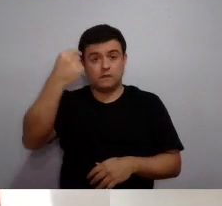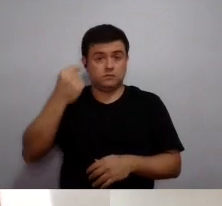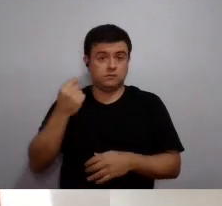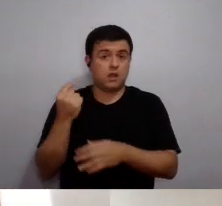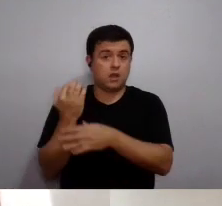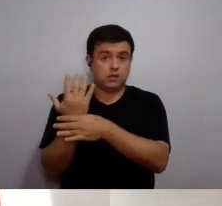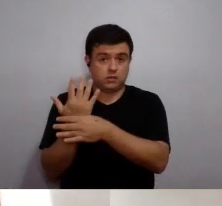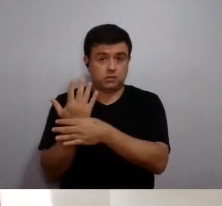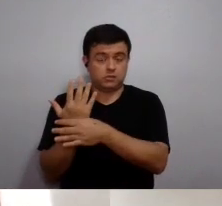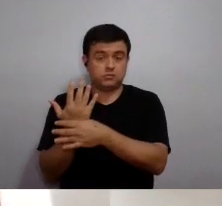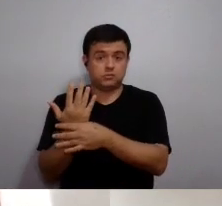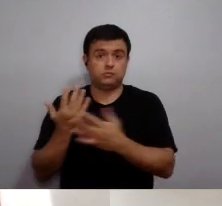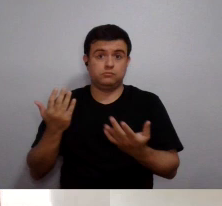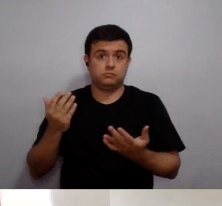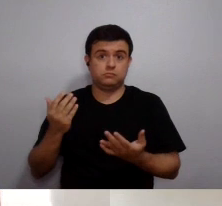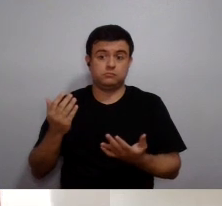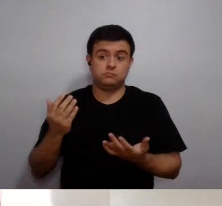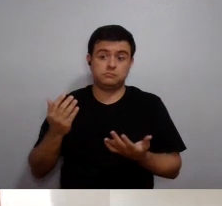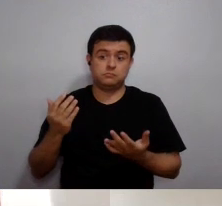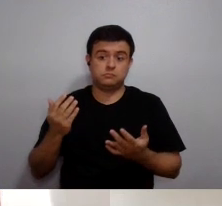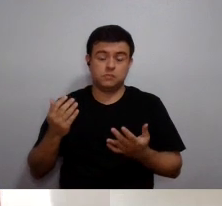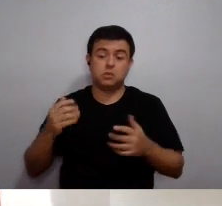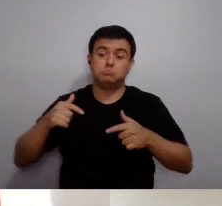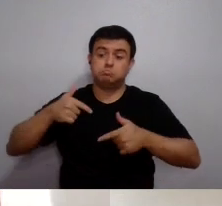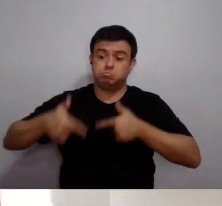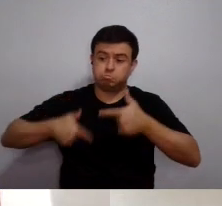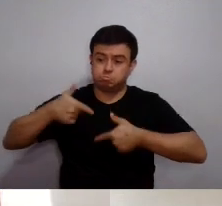universidade, nesse sentido,